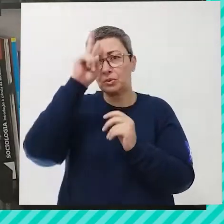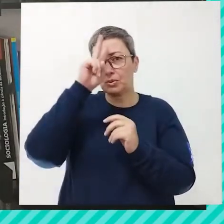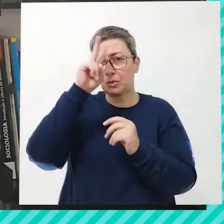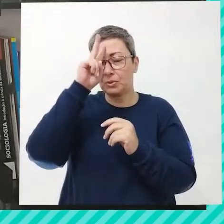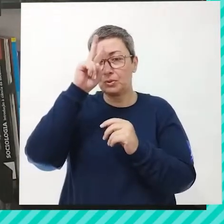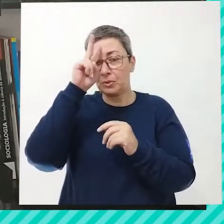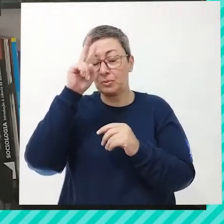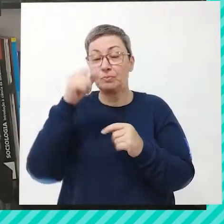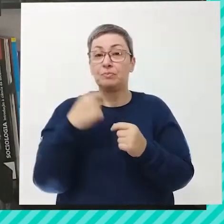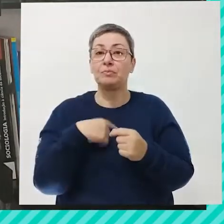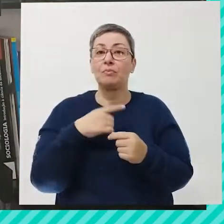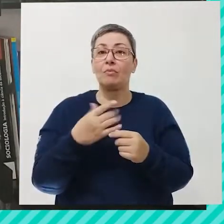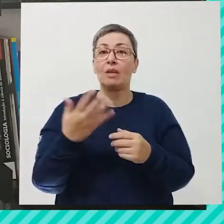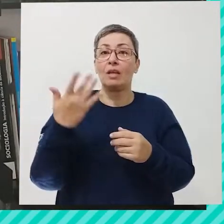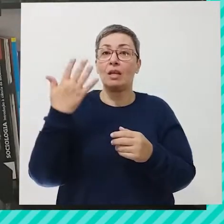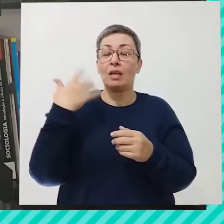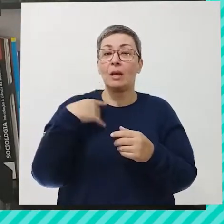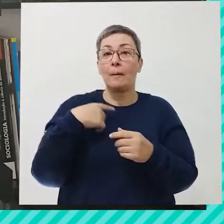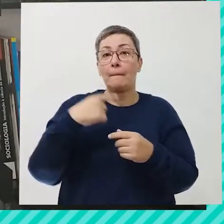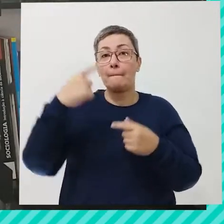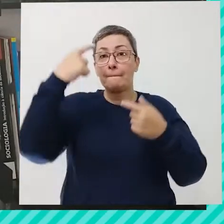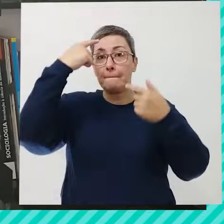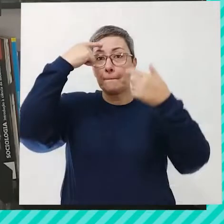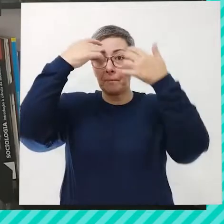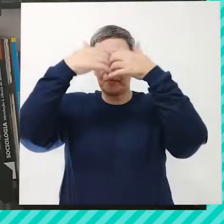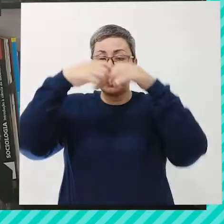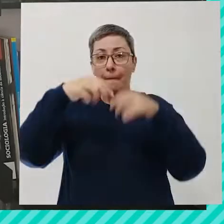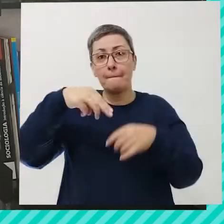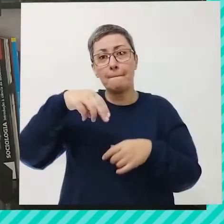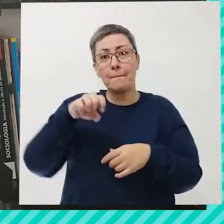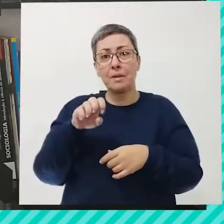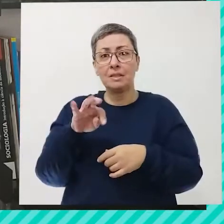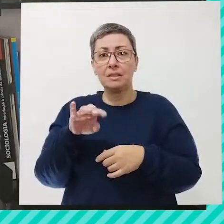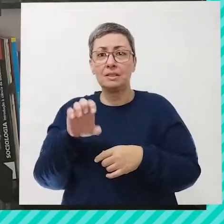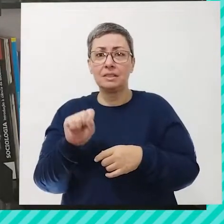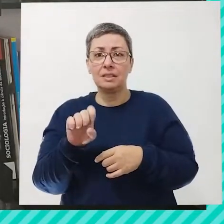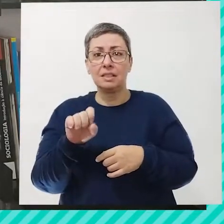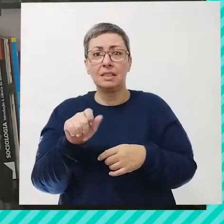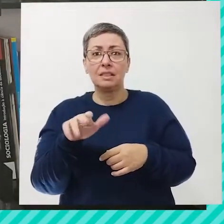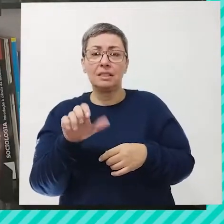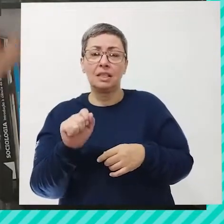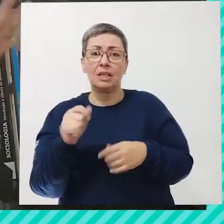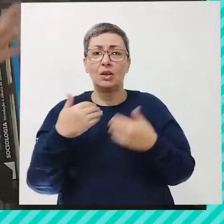saber. É uma